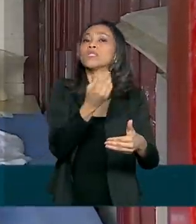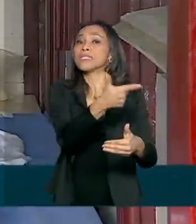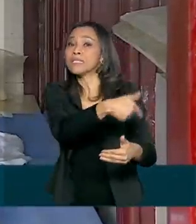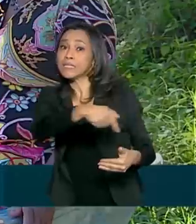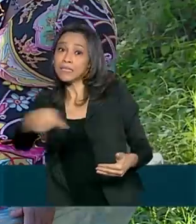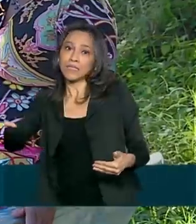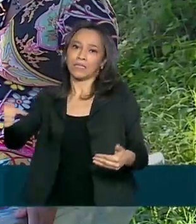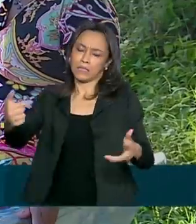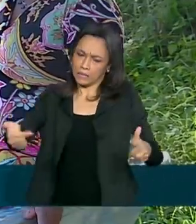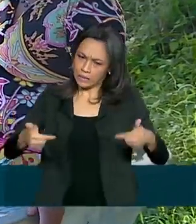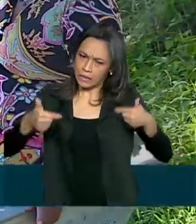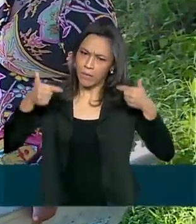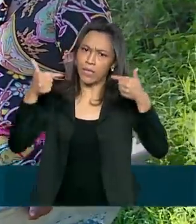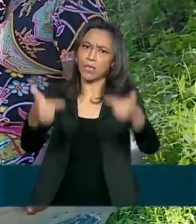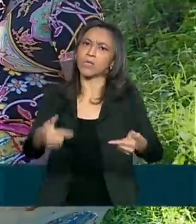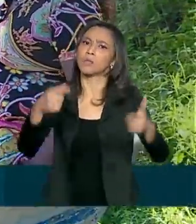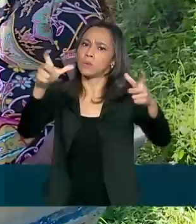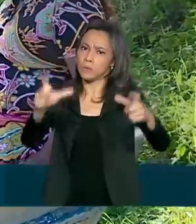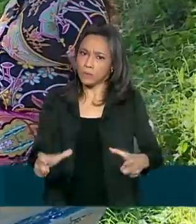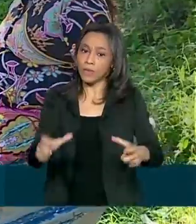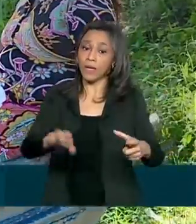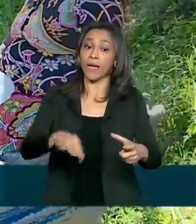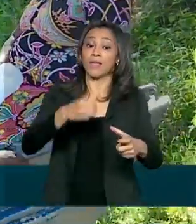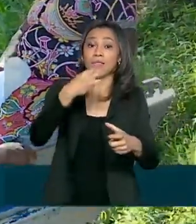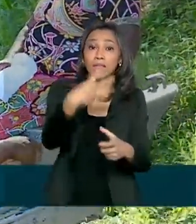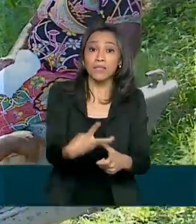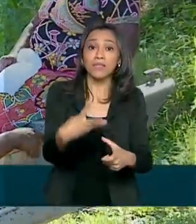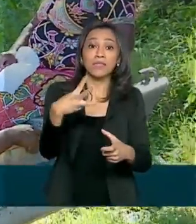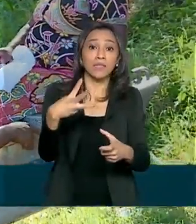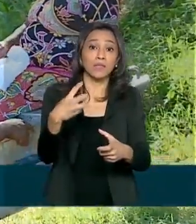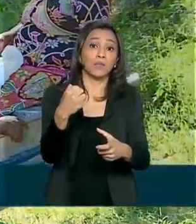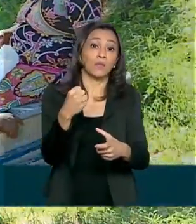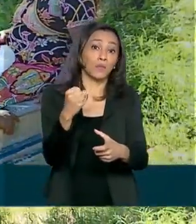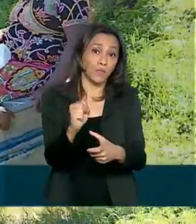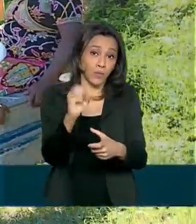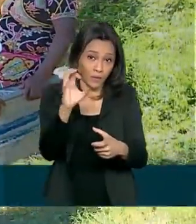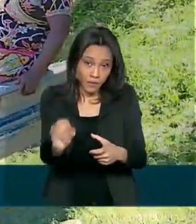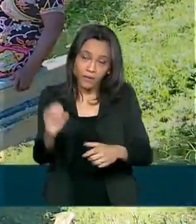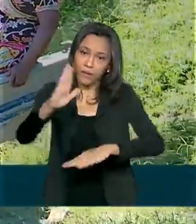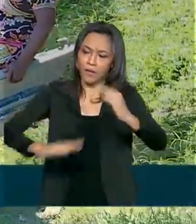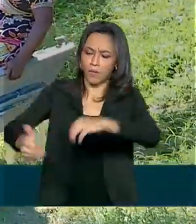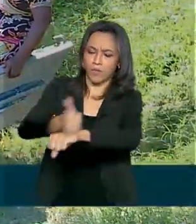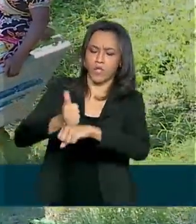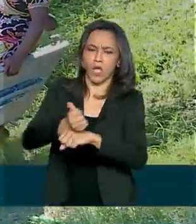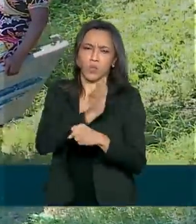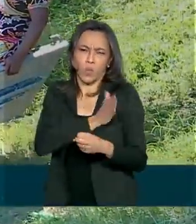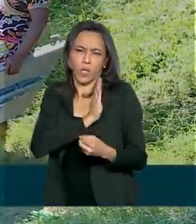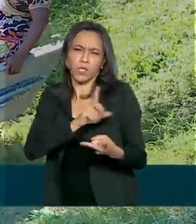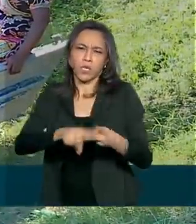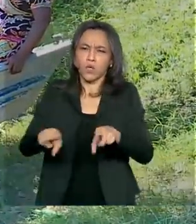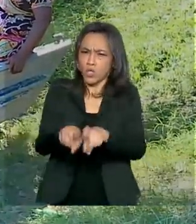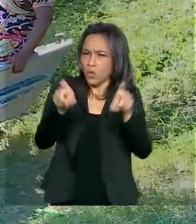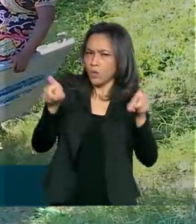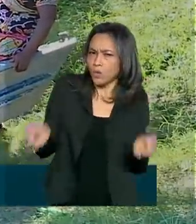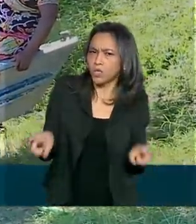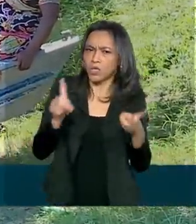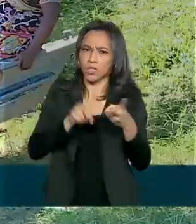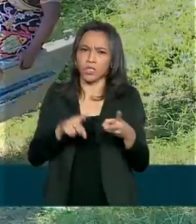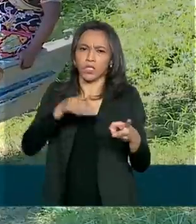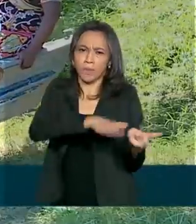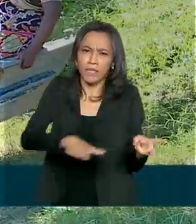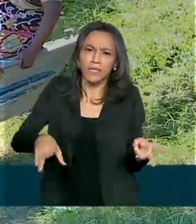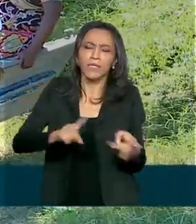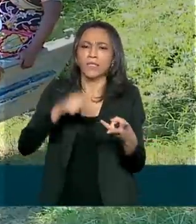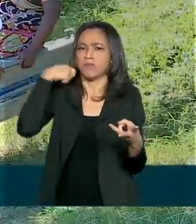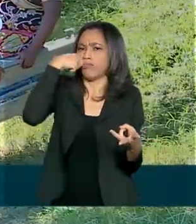de trabalhos. Ao todo, cerca de 380 atendimentos com especialistas, cardiologistas, ginecologistas, pediatras e